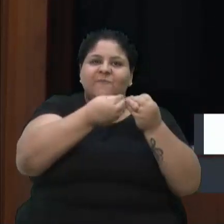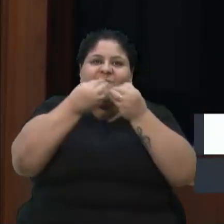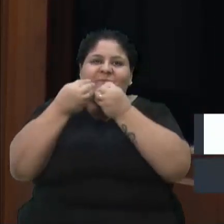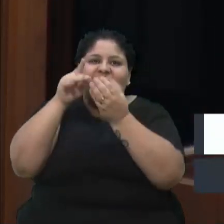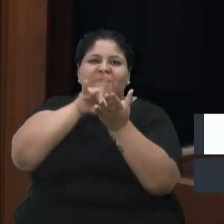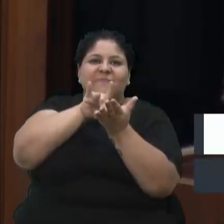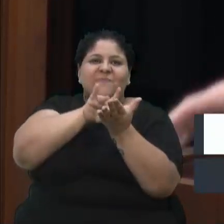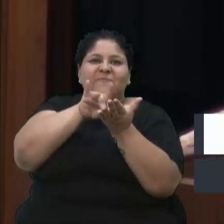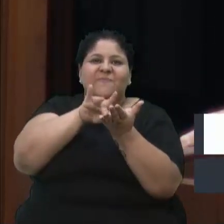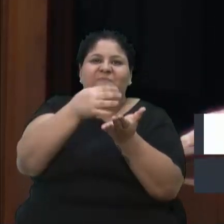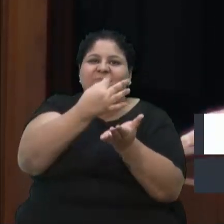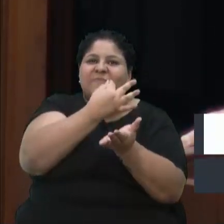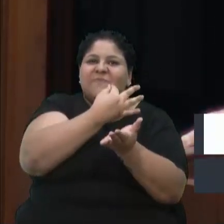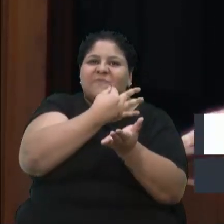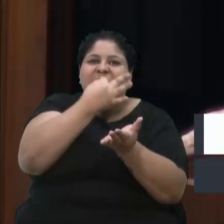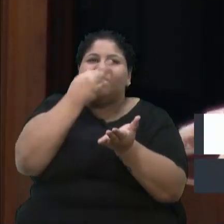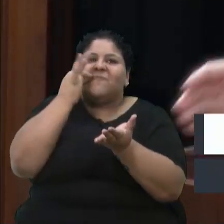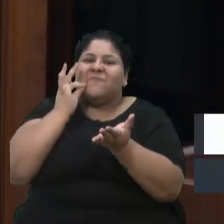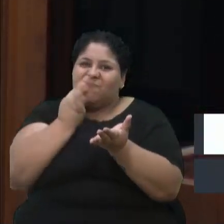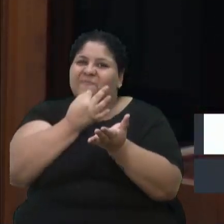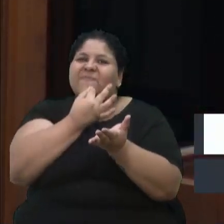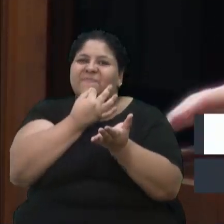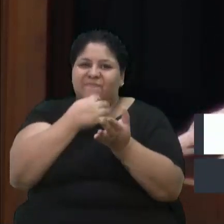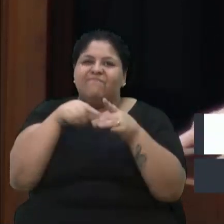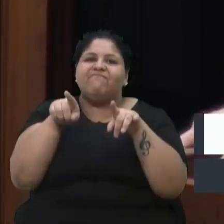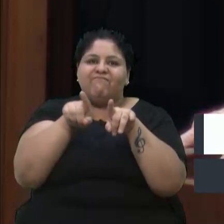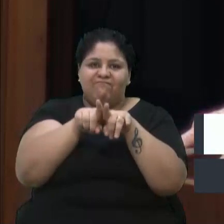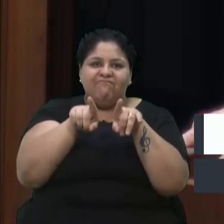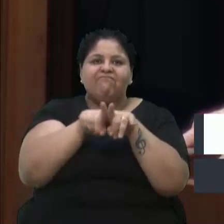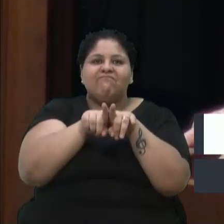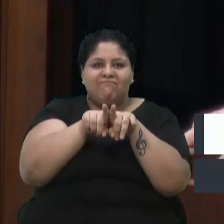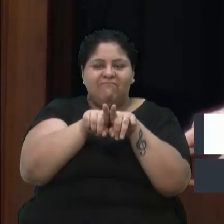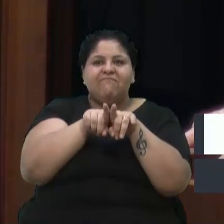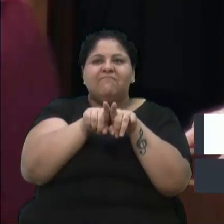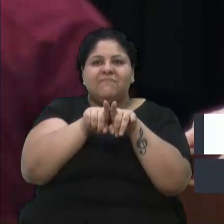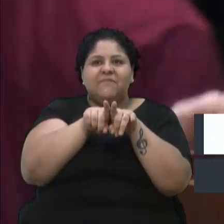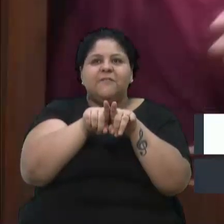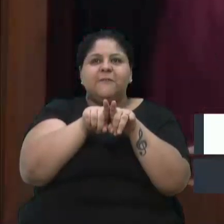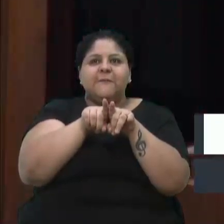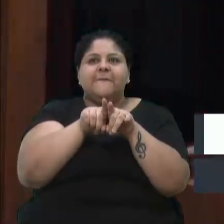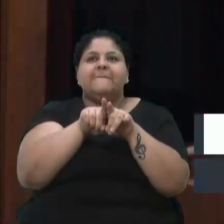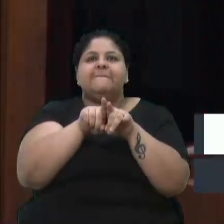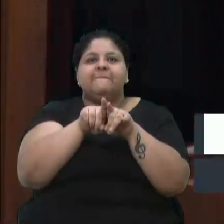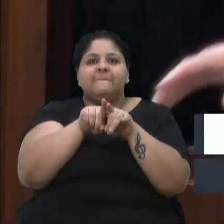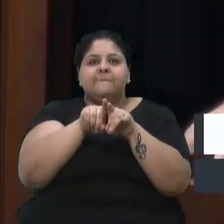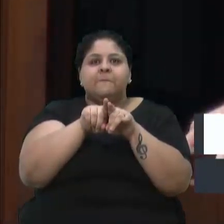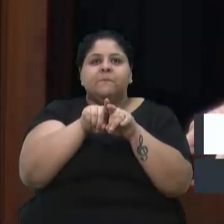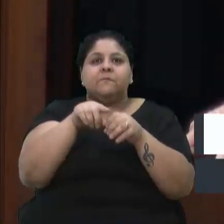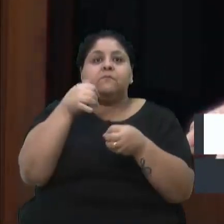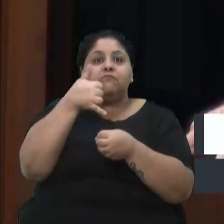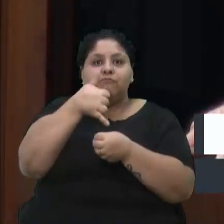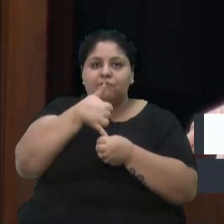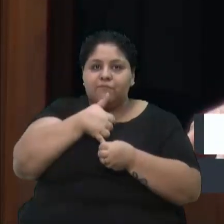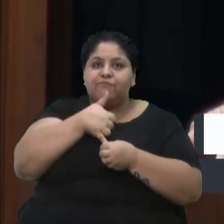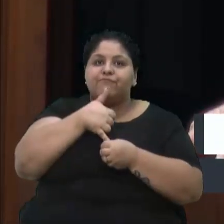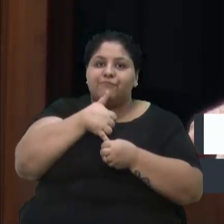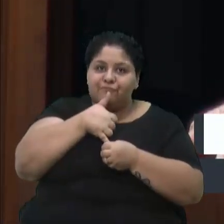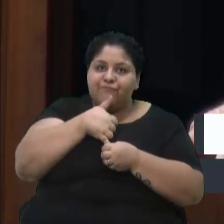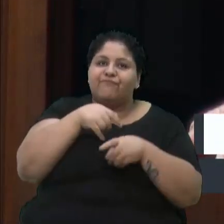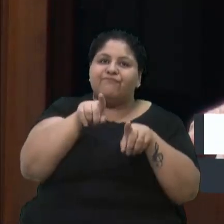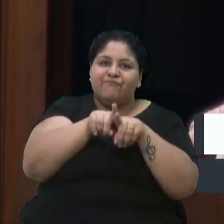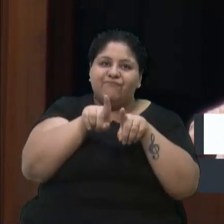raízes residuais também levam. Chimarrão também, oportuna,